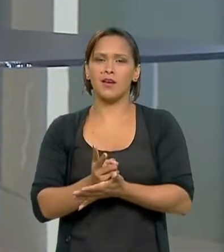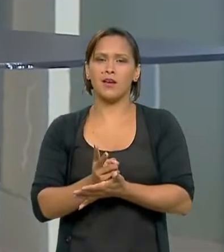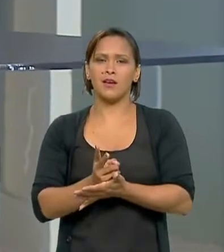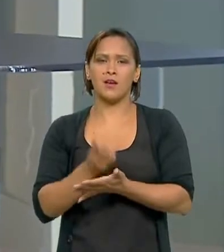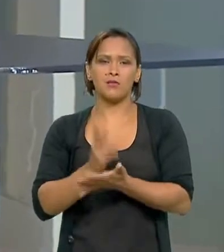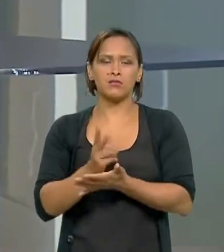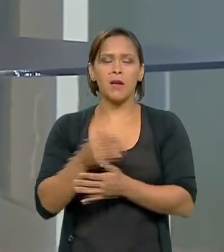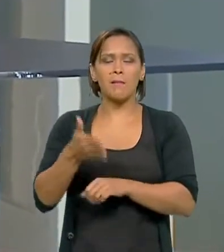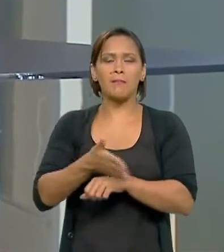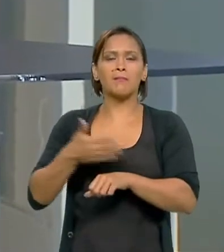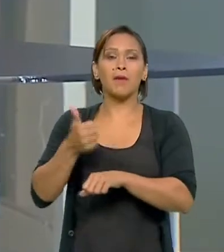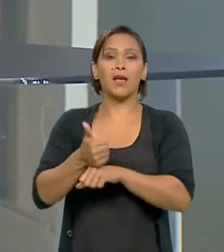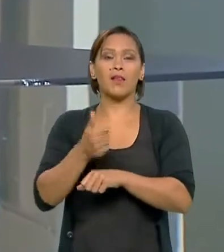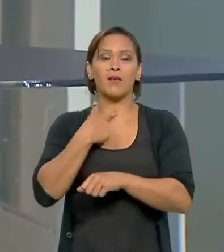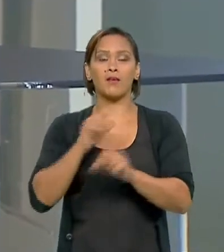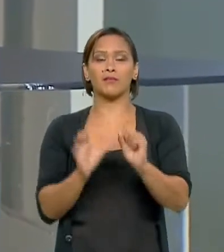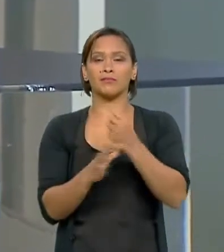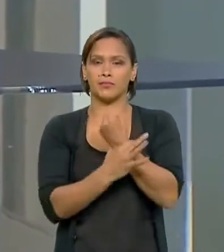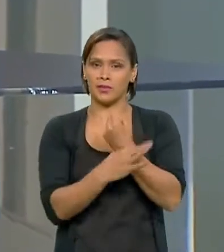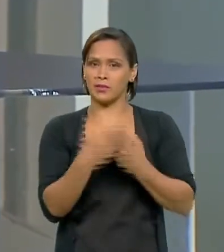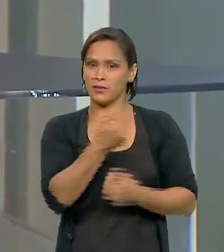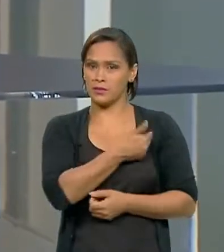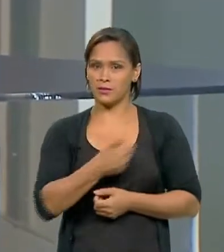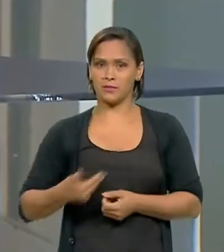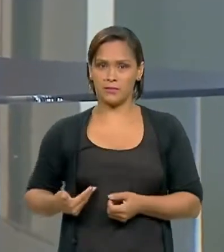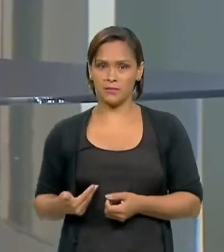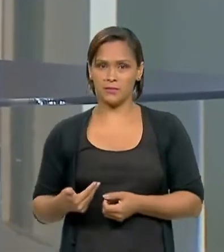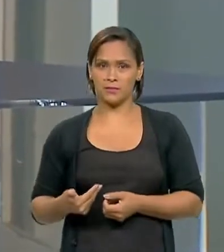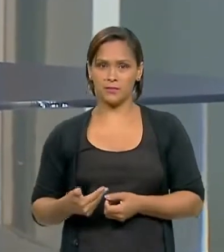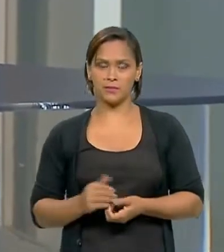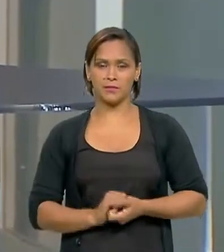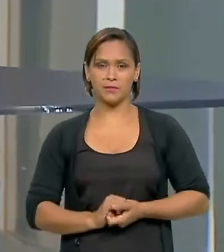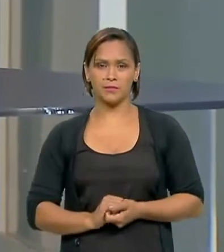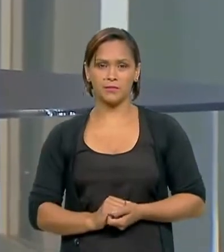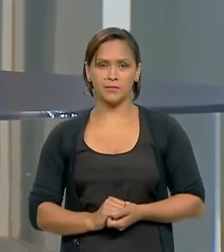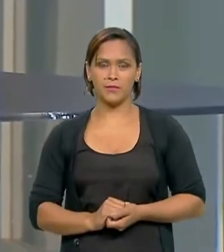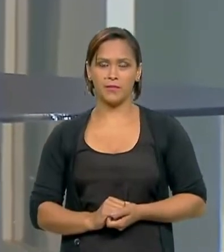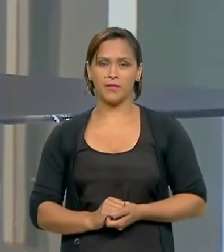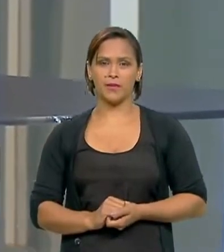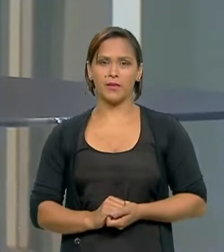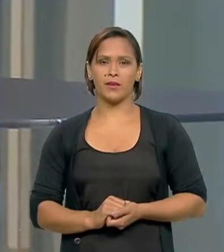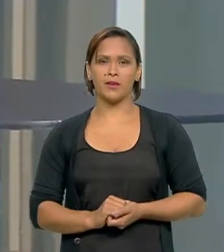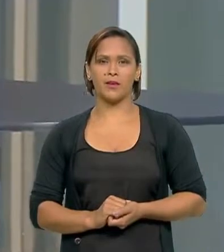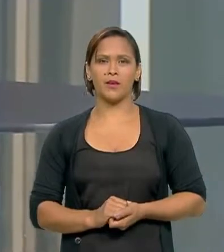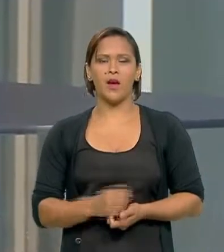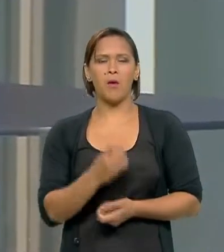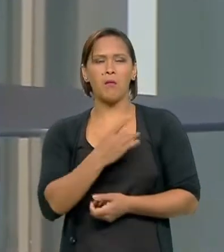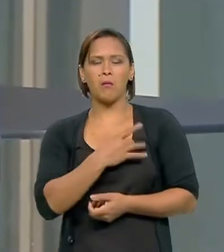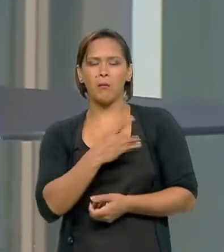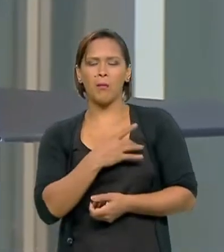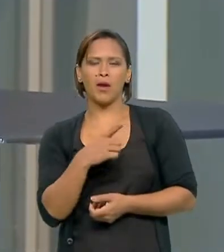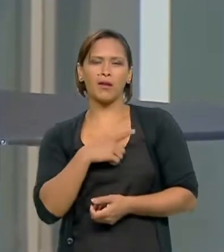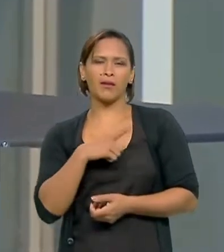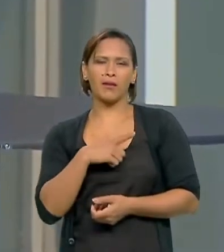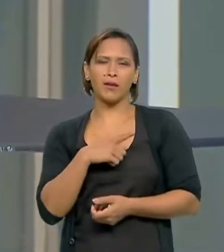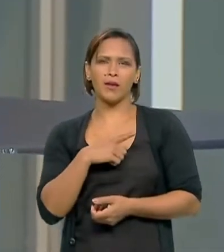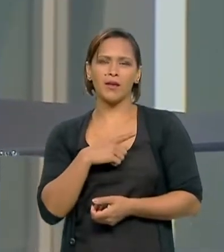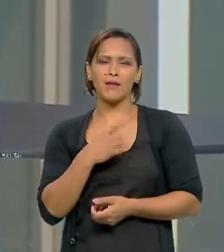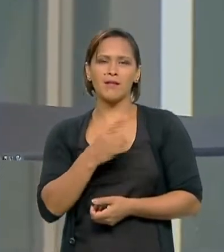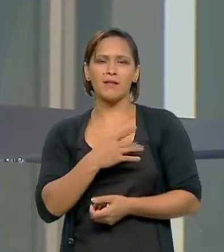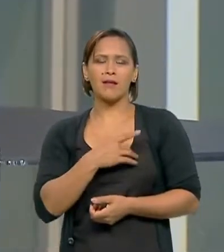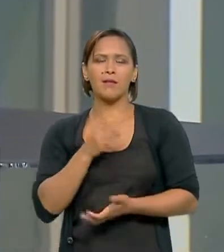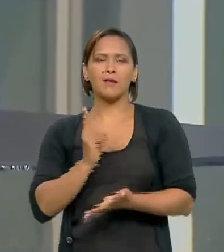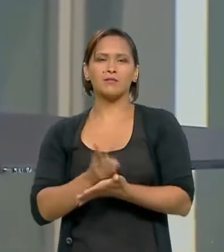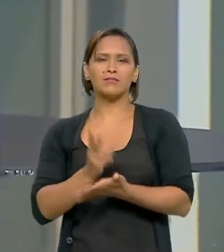melhorar a nossa segurança pública. Havia até um temor enorme de que essa